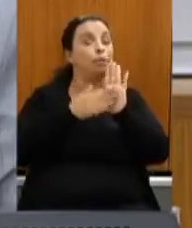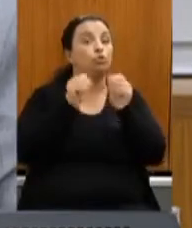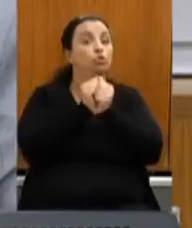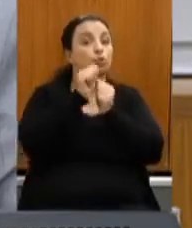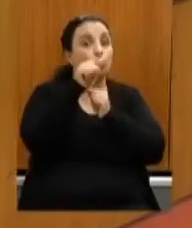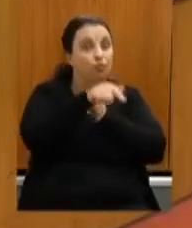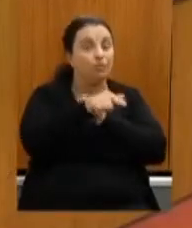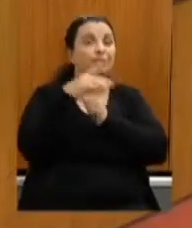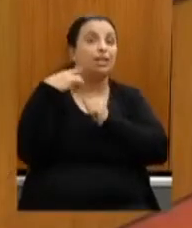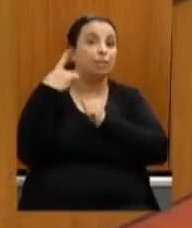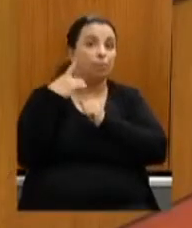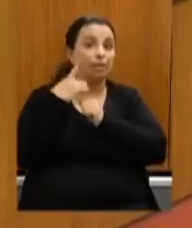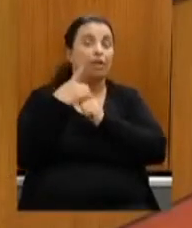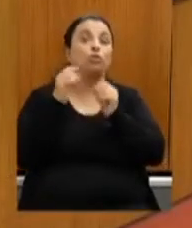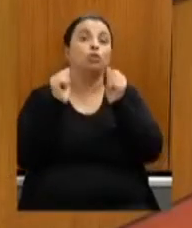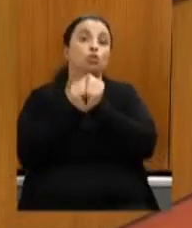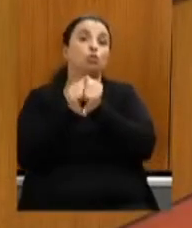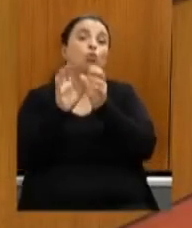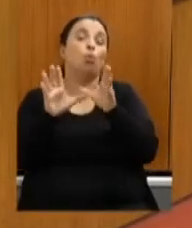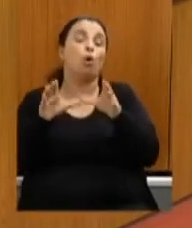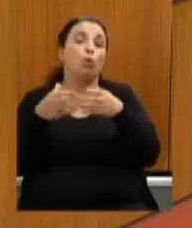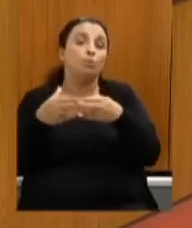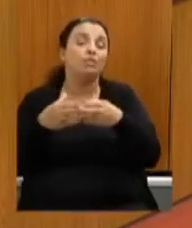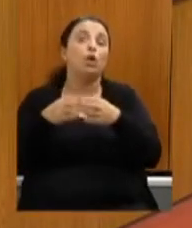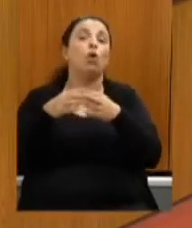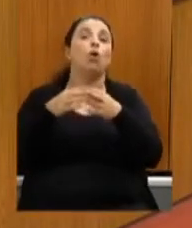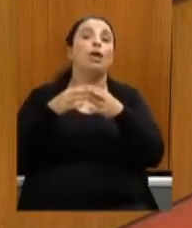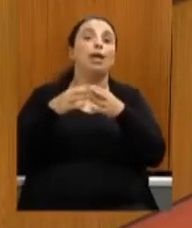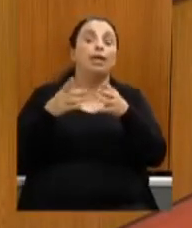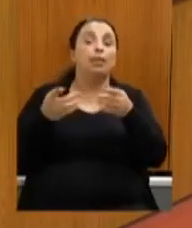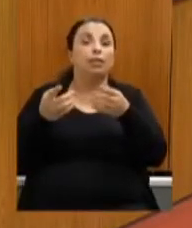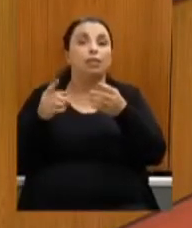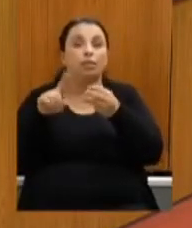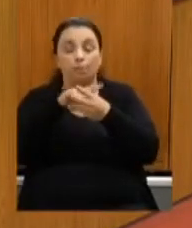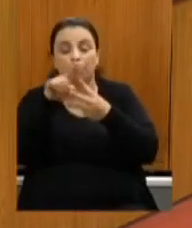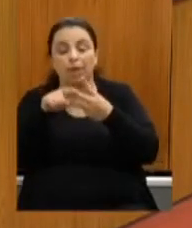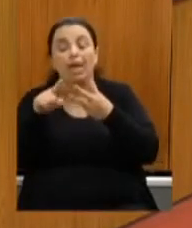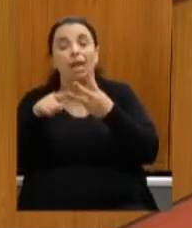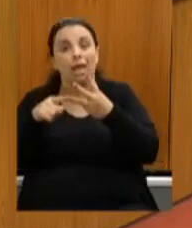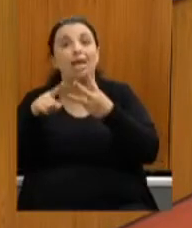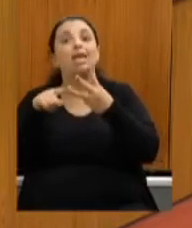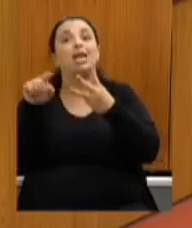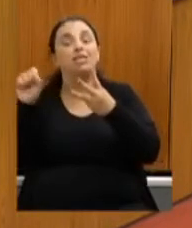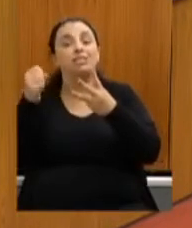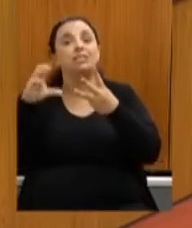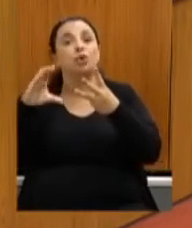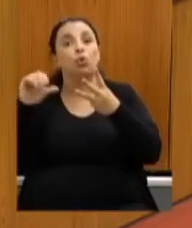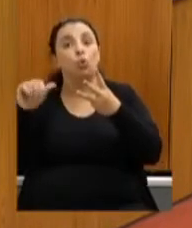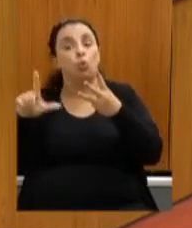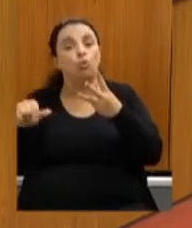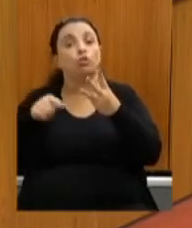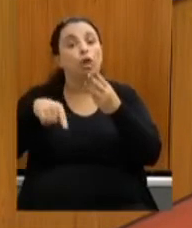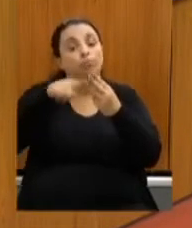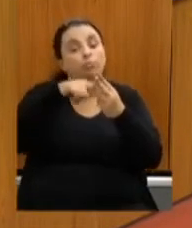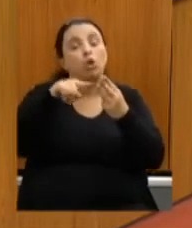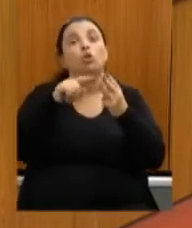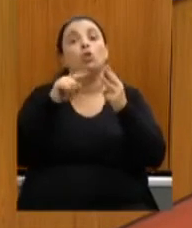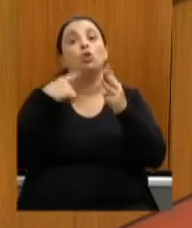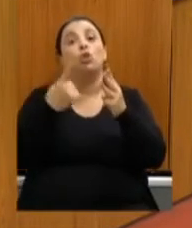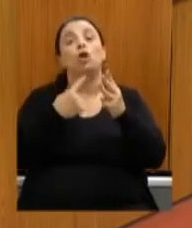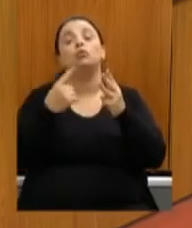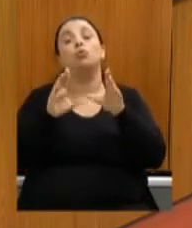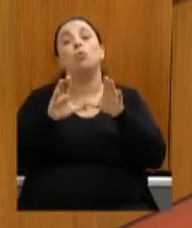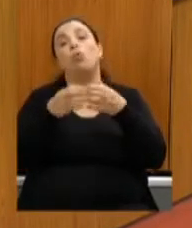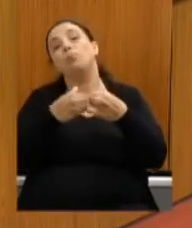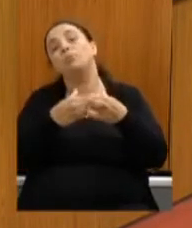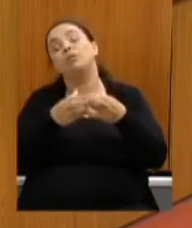com a comissão e a Secult montarmos uma comissão para estudar a reforma da lei